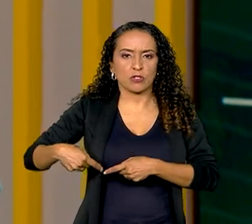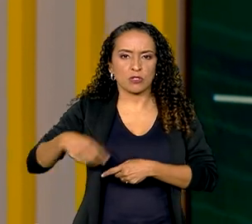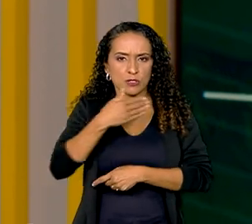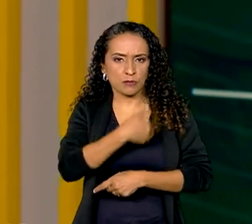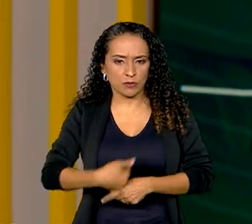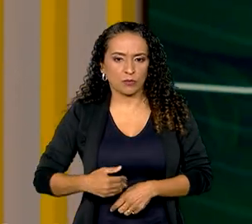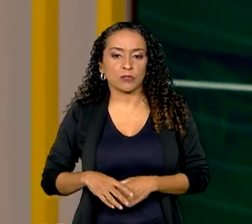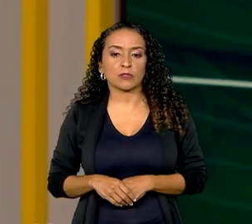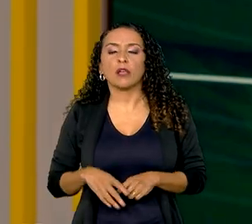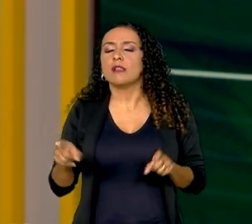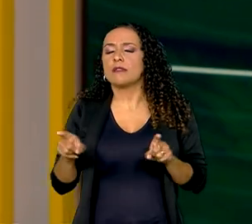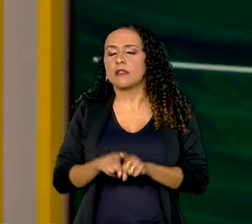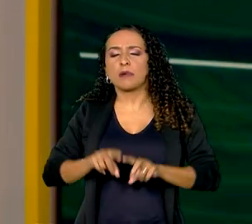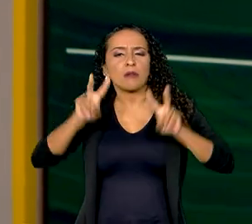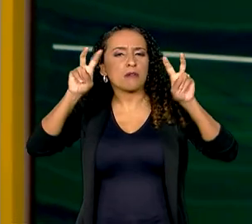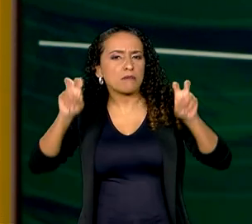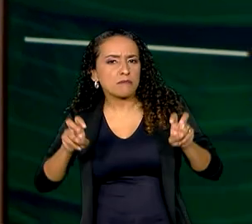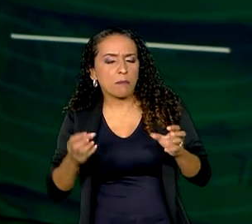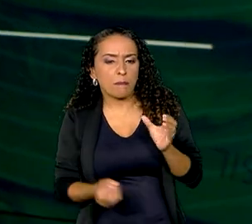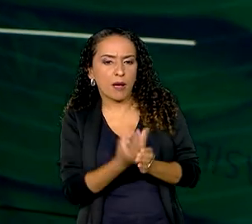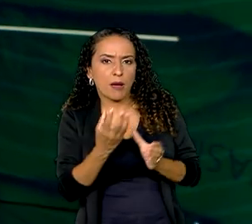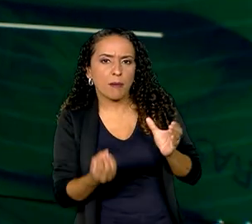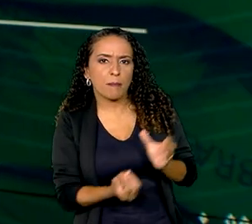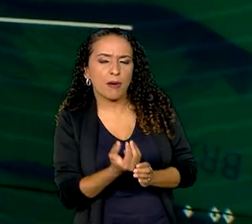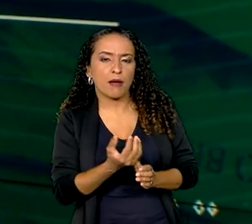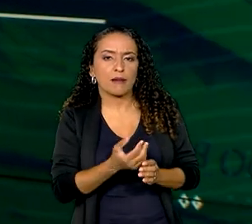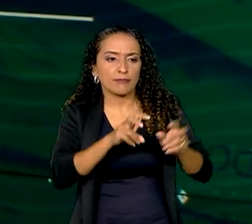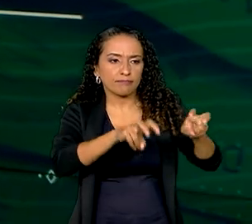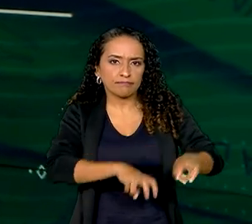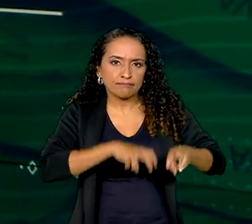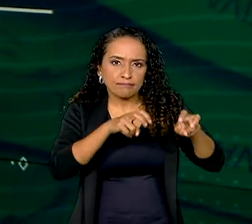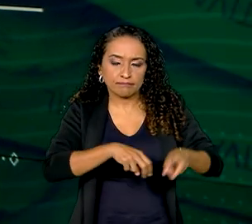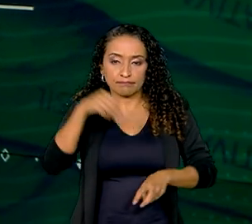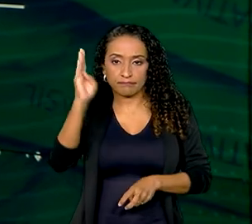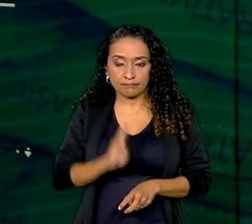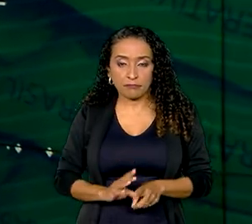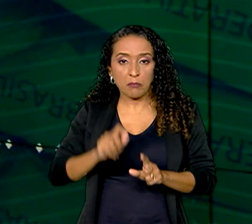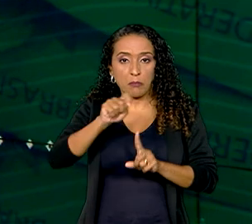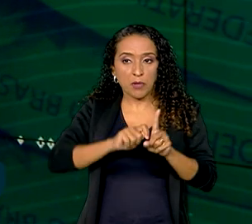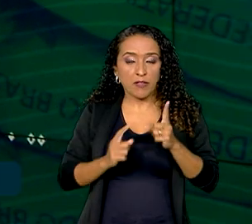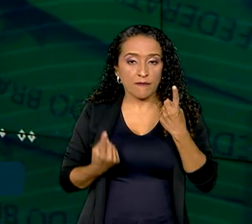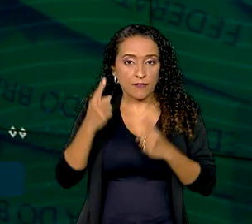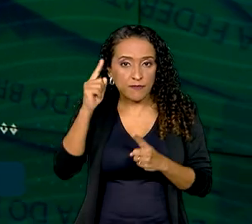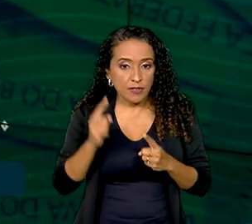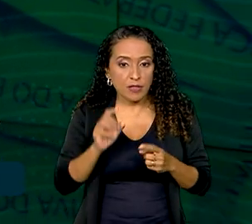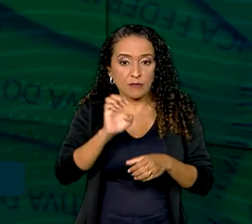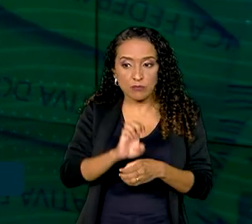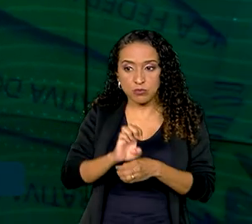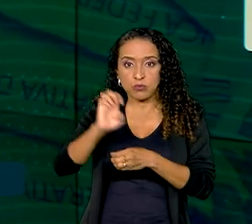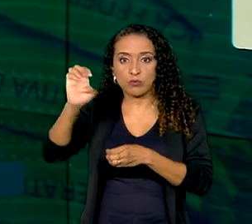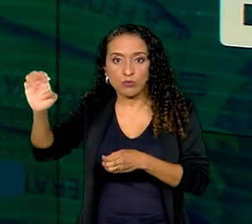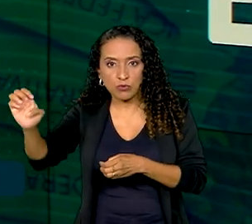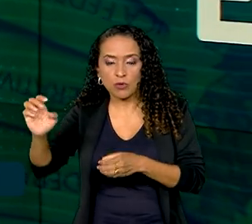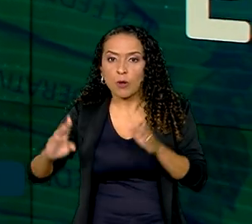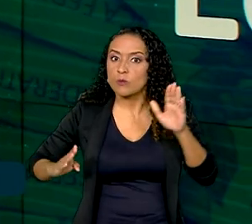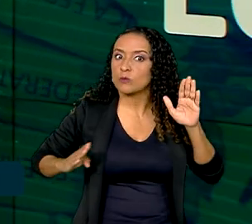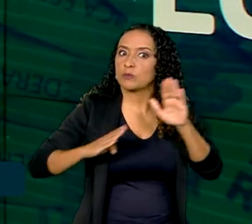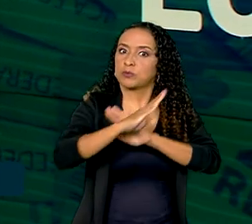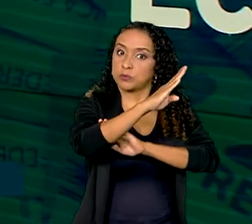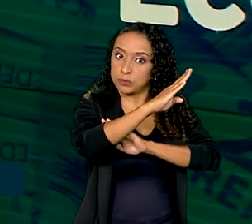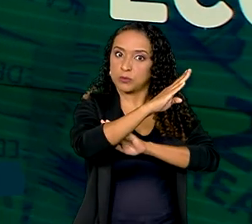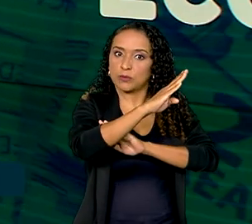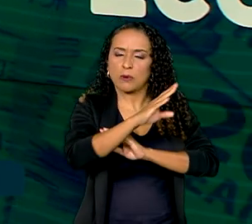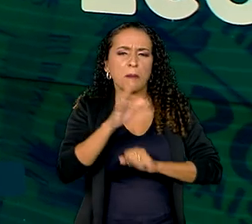E ainda falando da produção agropecuária do país, em fevereiro as exportações do setor bateram recorde.